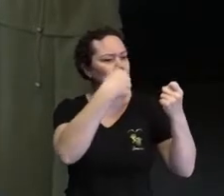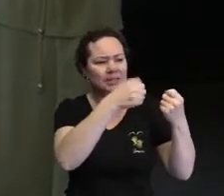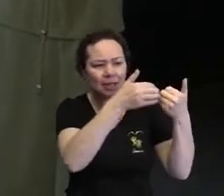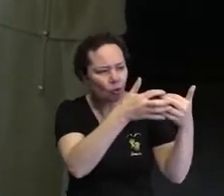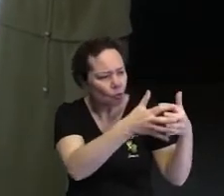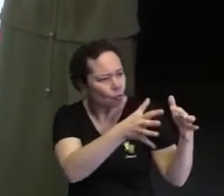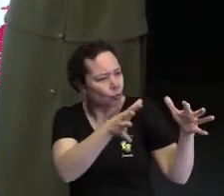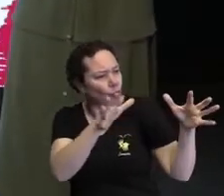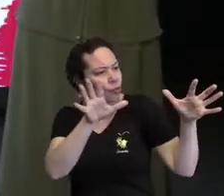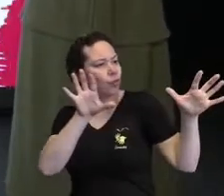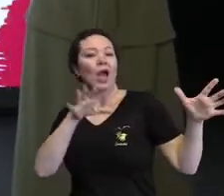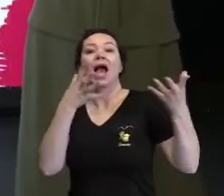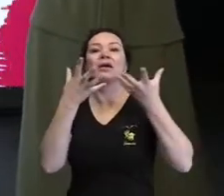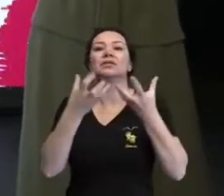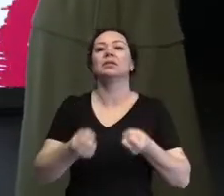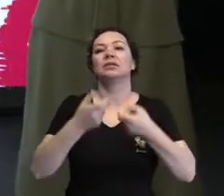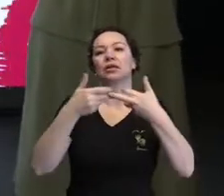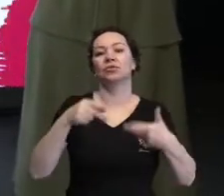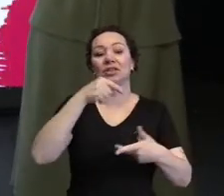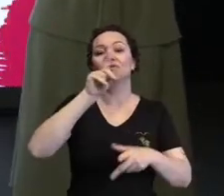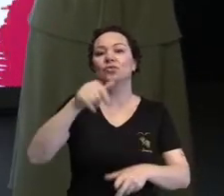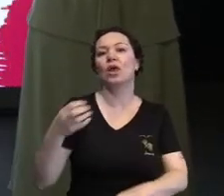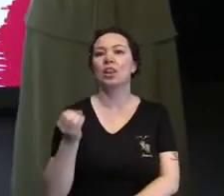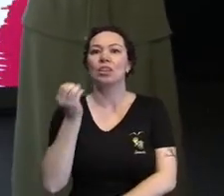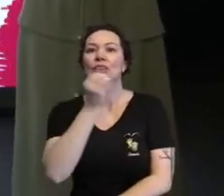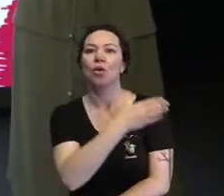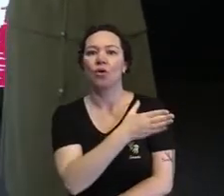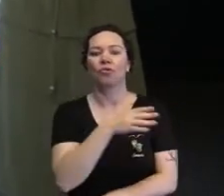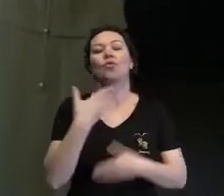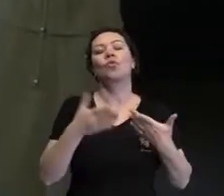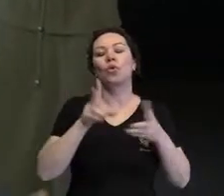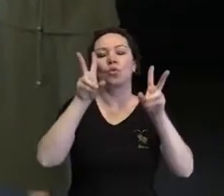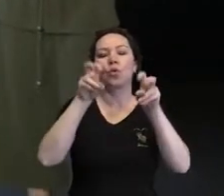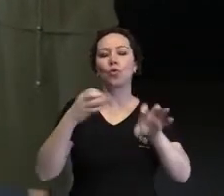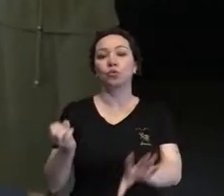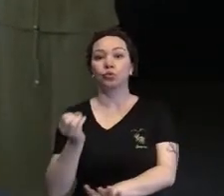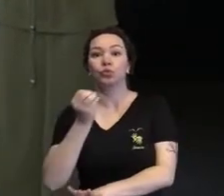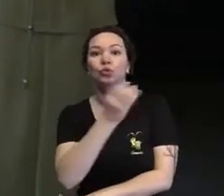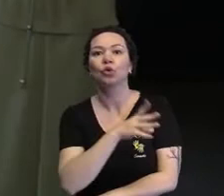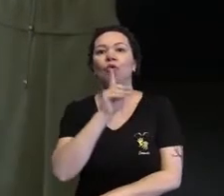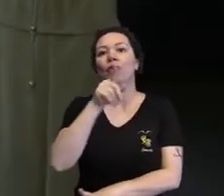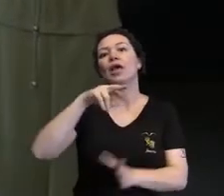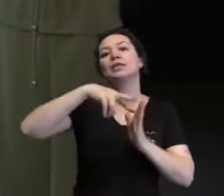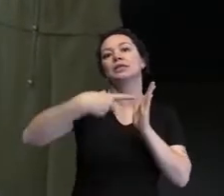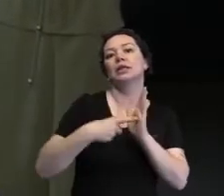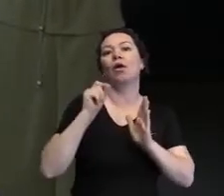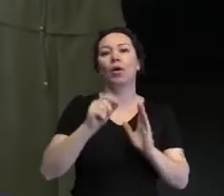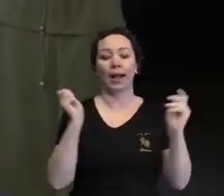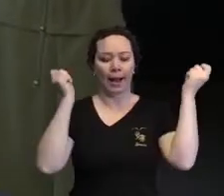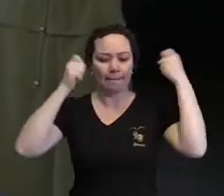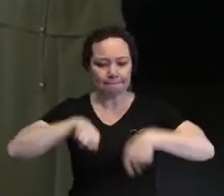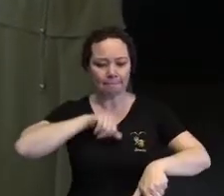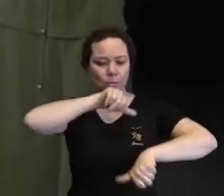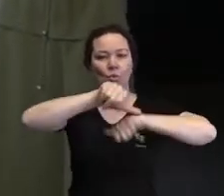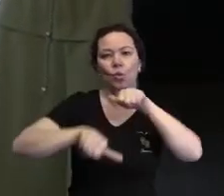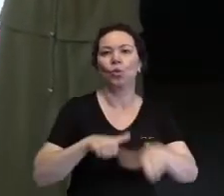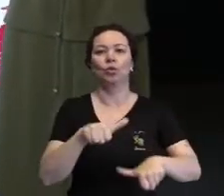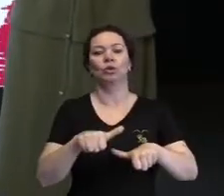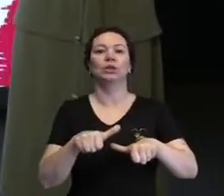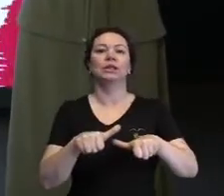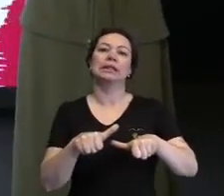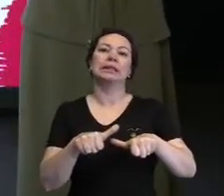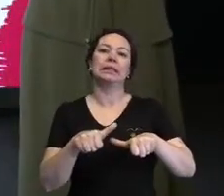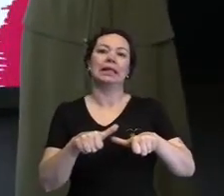permissiva. E isso é inovar. Quando a gente fala de inovar, é ter essa capacidade de transformar, de sair